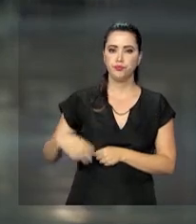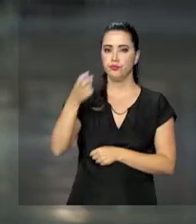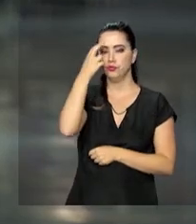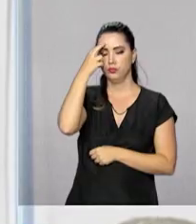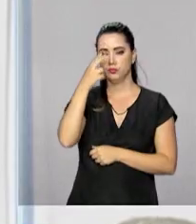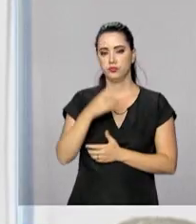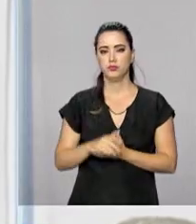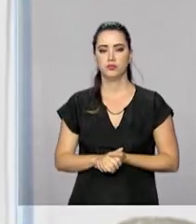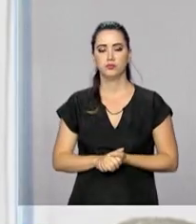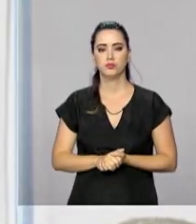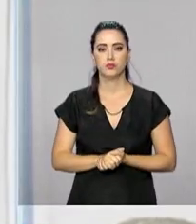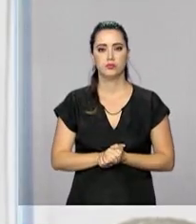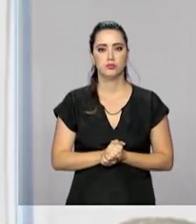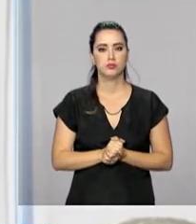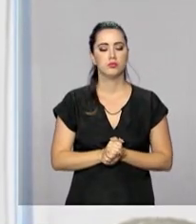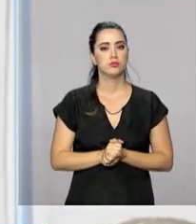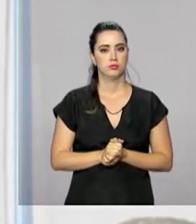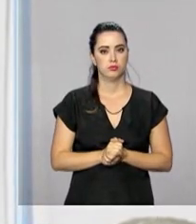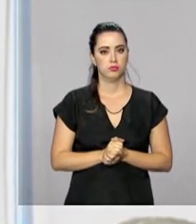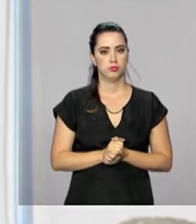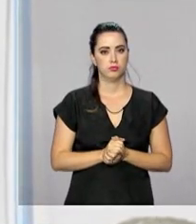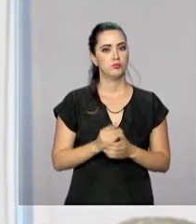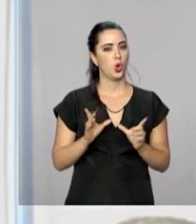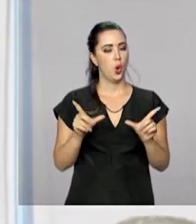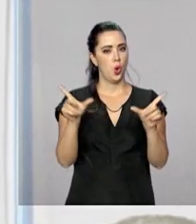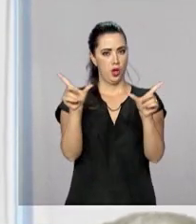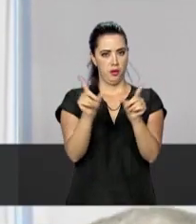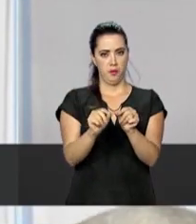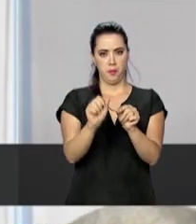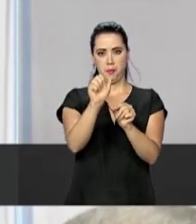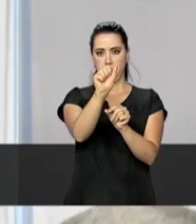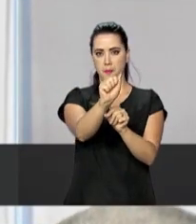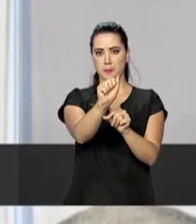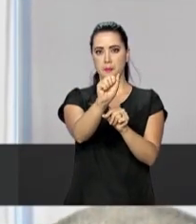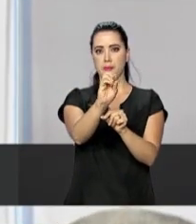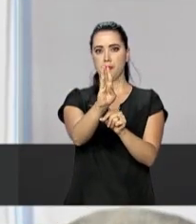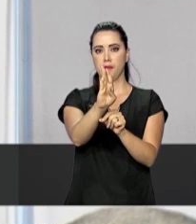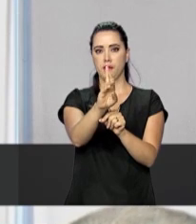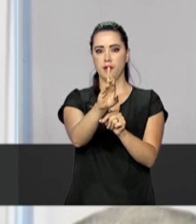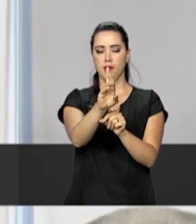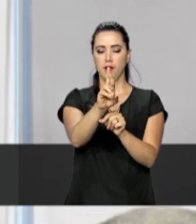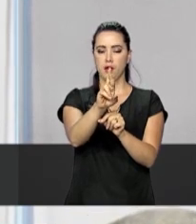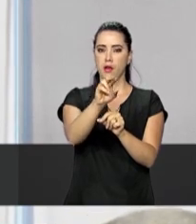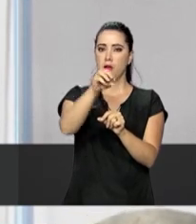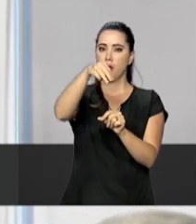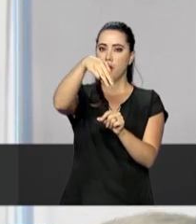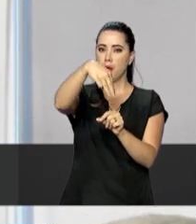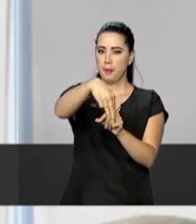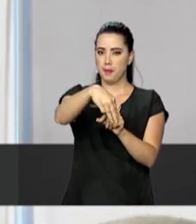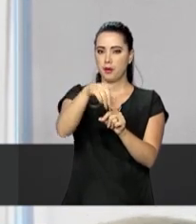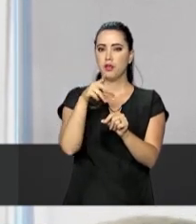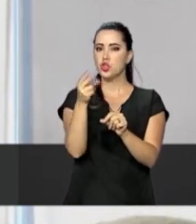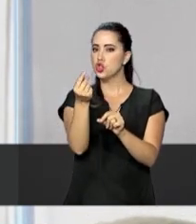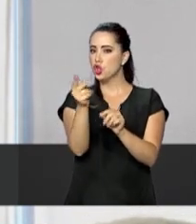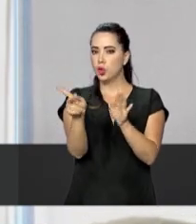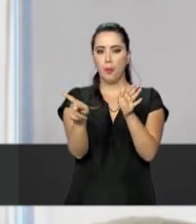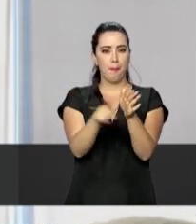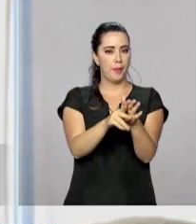A Abram, ela terá uma fonte específica de